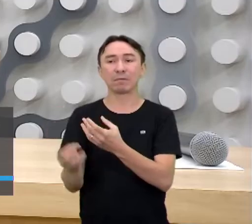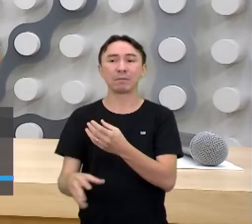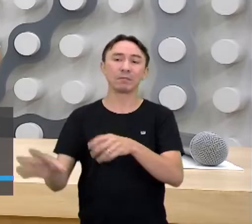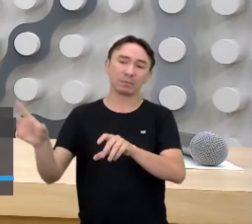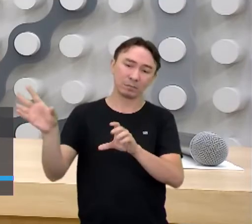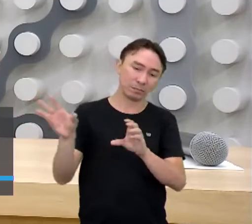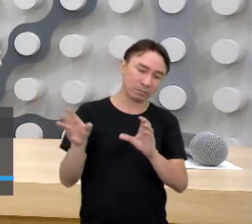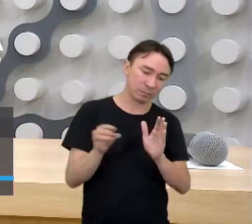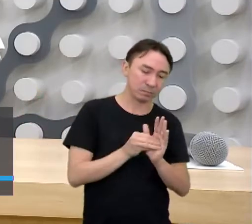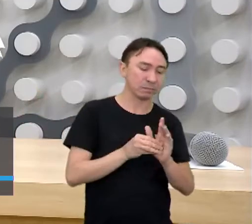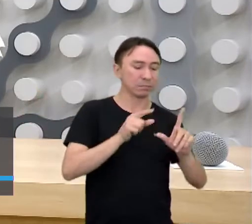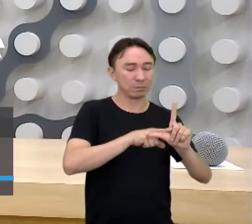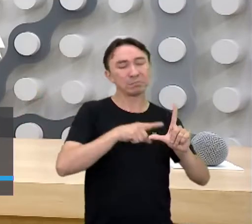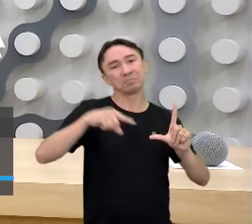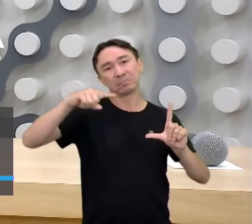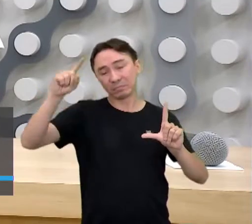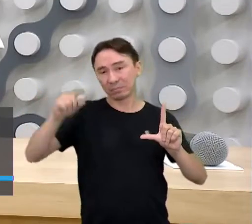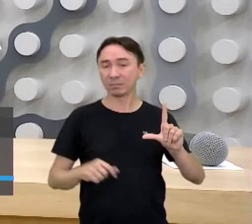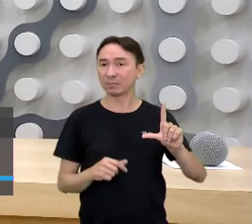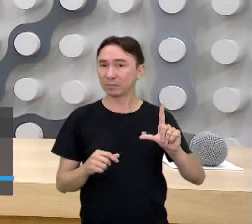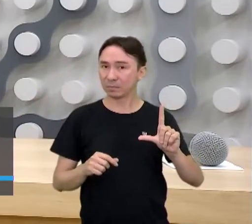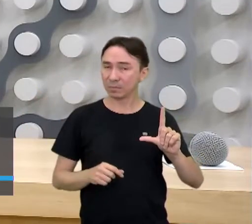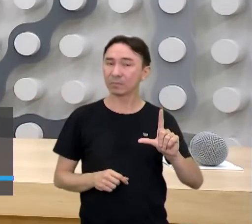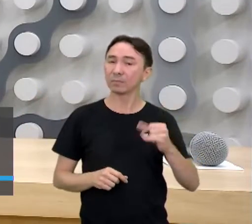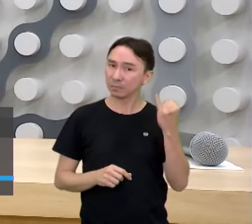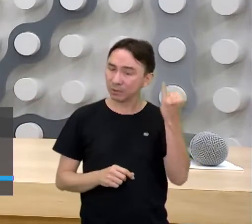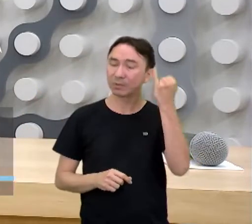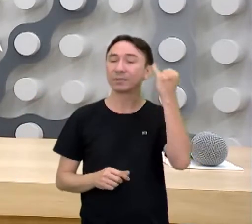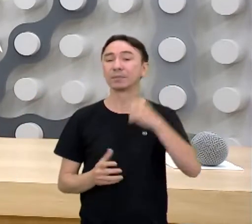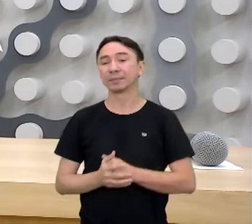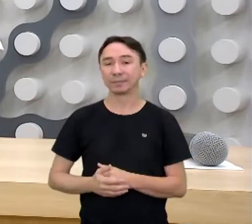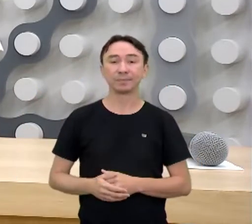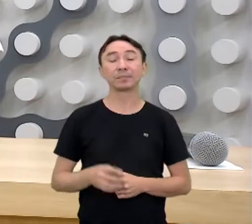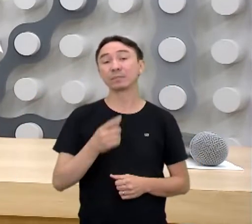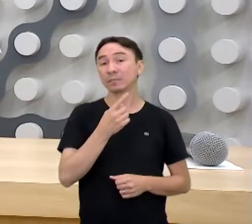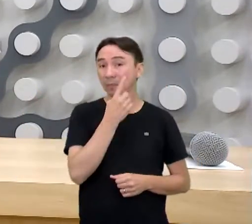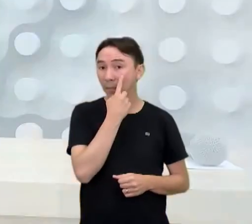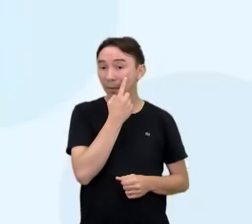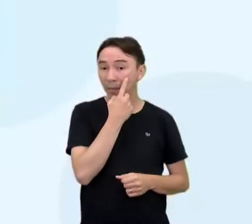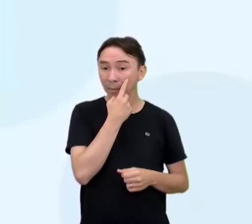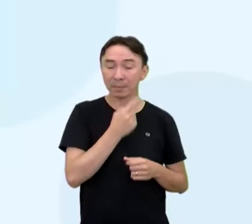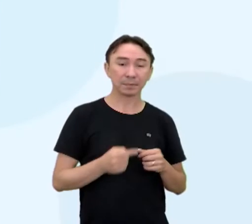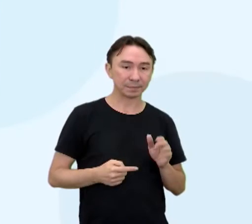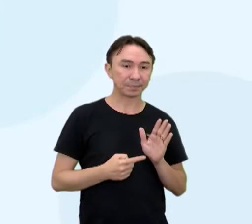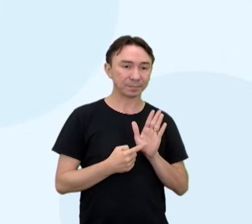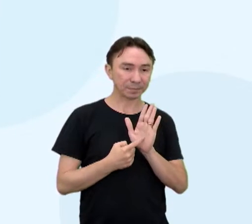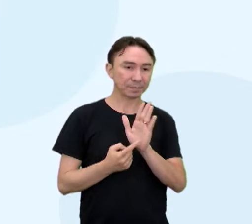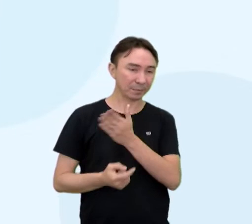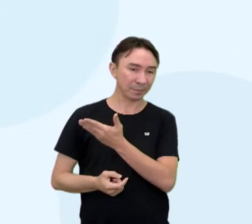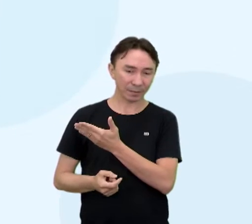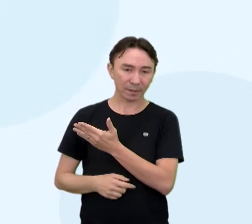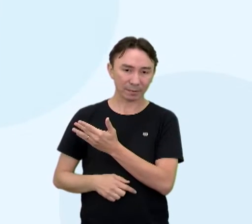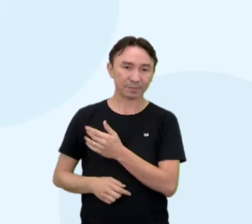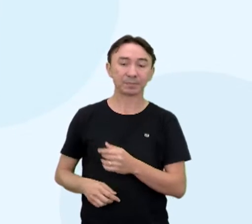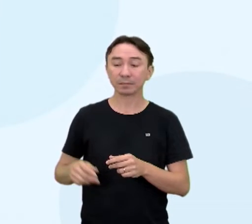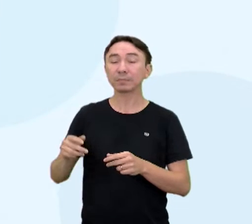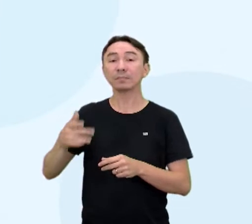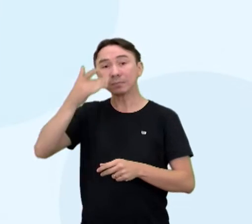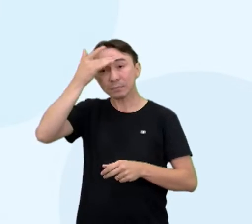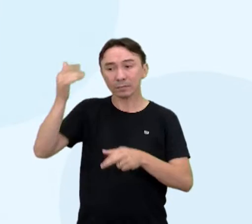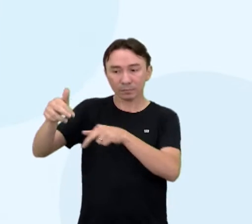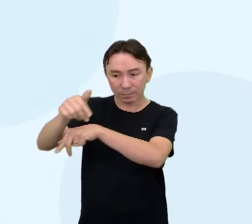a gente ter essa realidade. Vamos colocar aí na tela o cálculo do crescimento vegetativo para vocês entenderem aí.